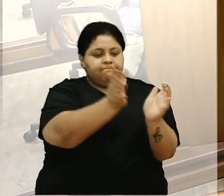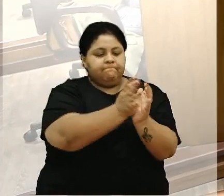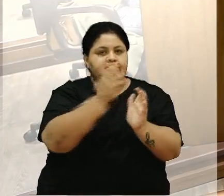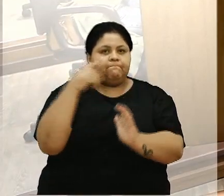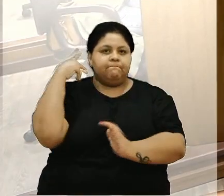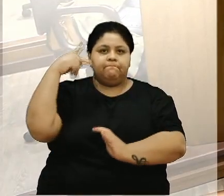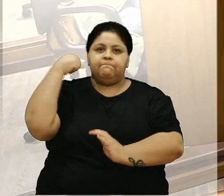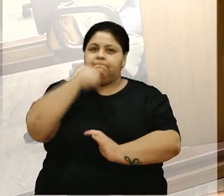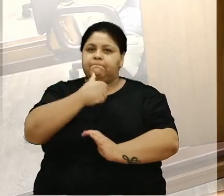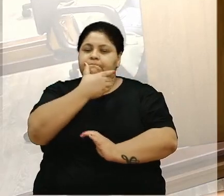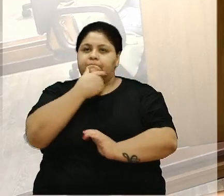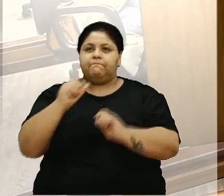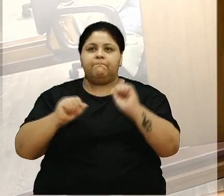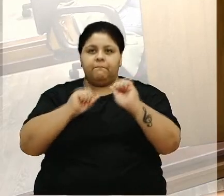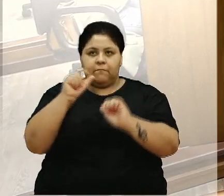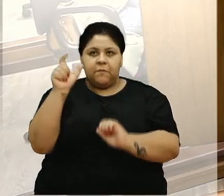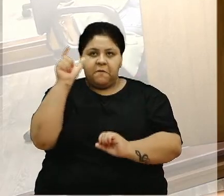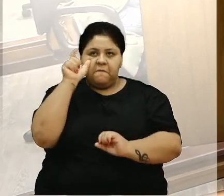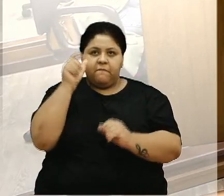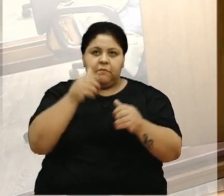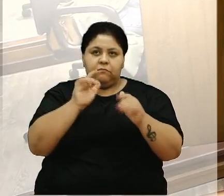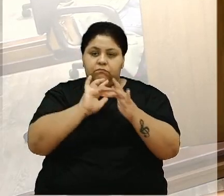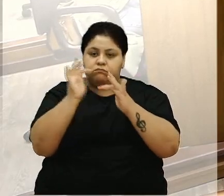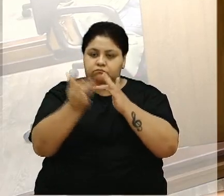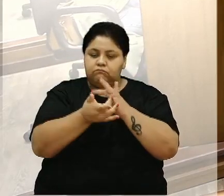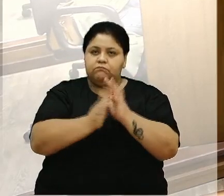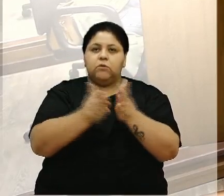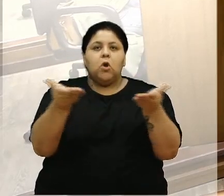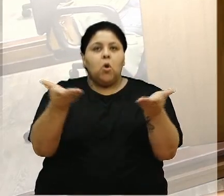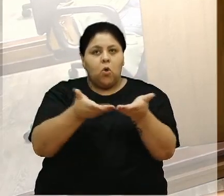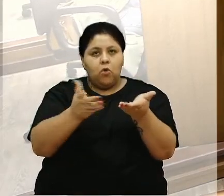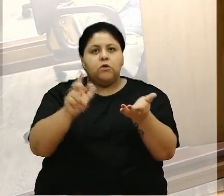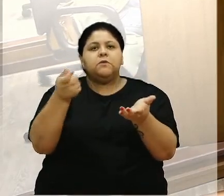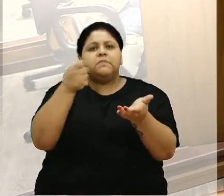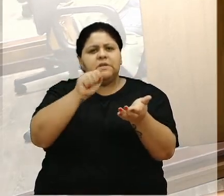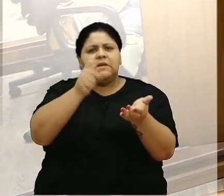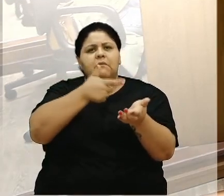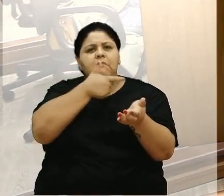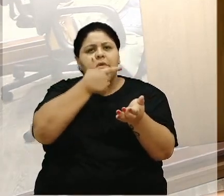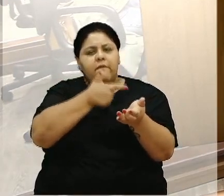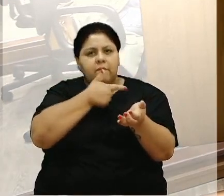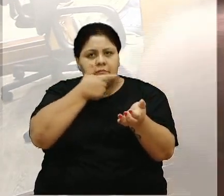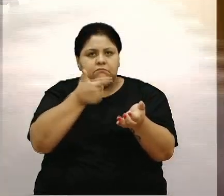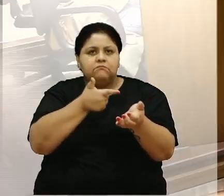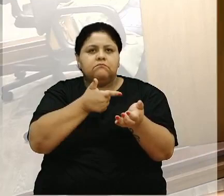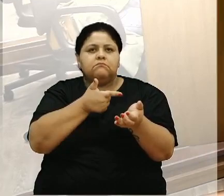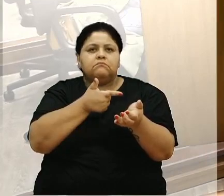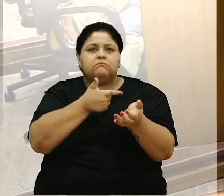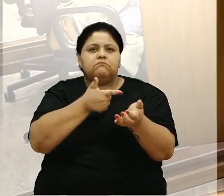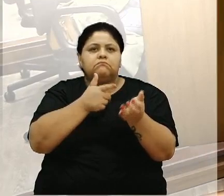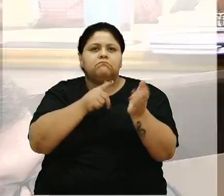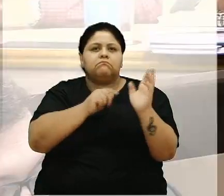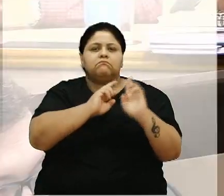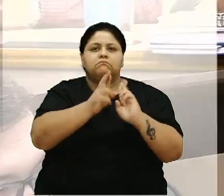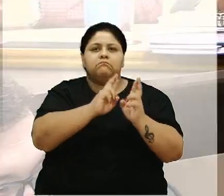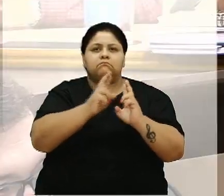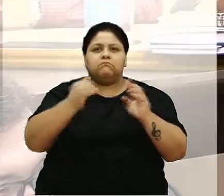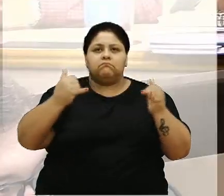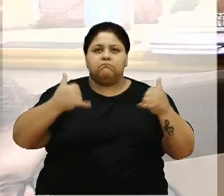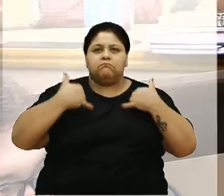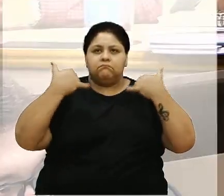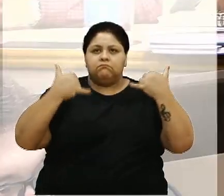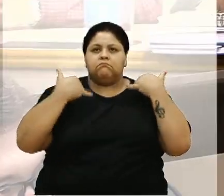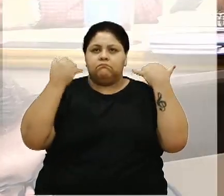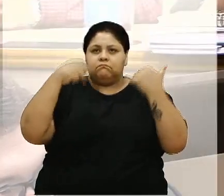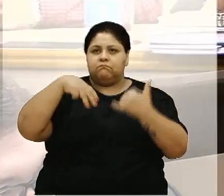a quem está nos assistindo nas redes sociais. Então, hoje não poderia deixar de ressaltar e me manifestar em relação ao aniversário da senhora